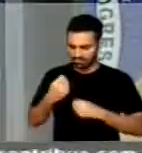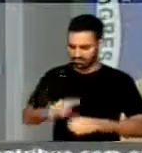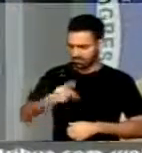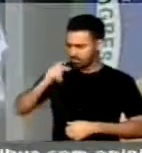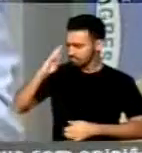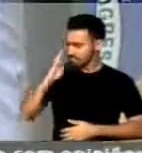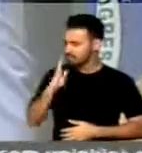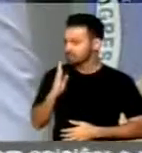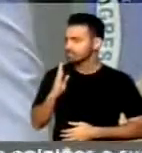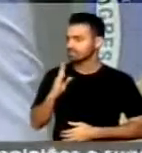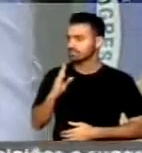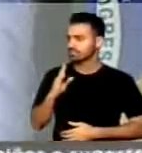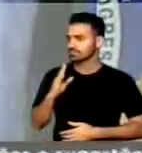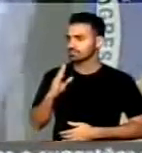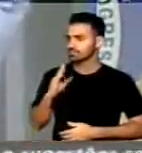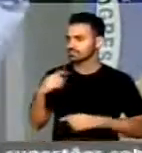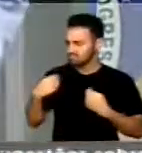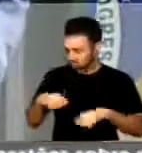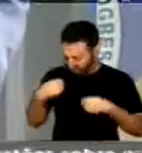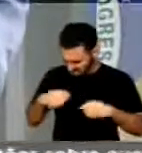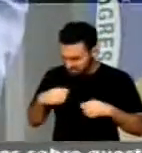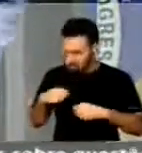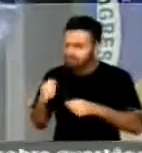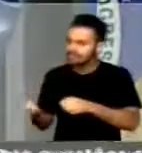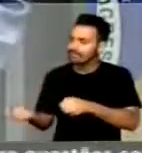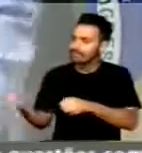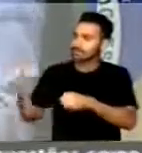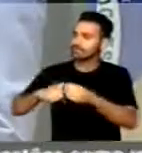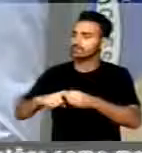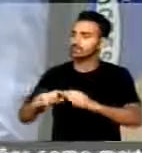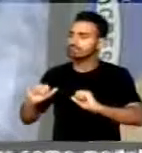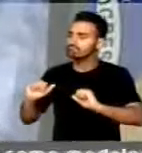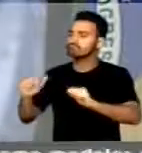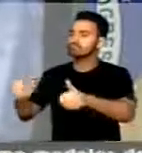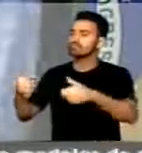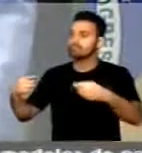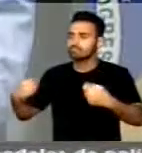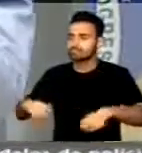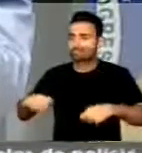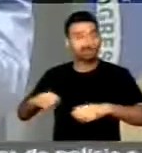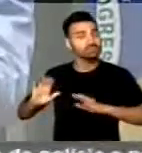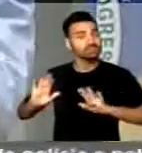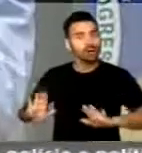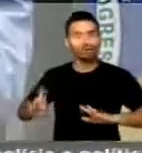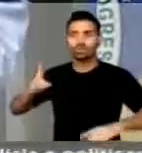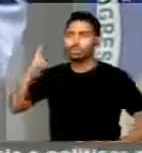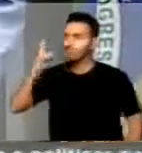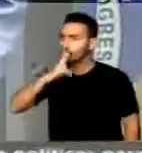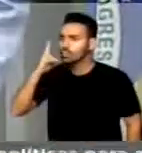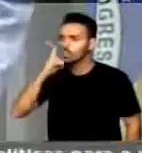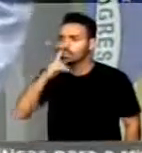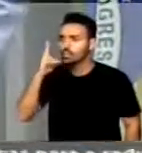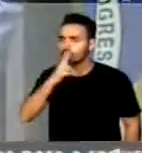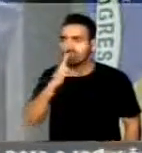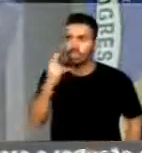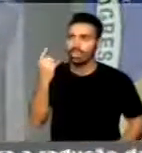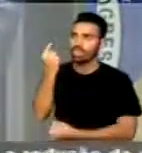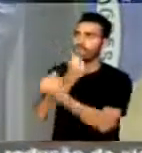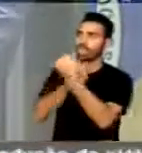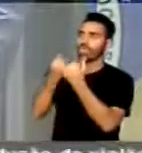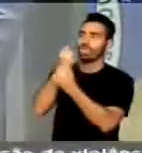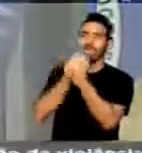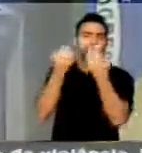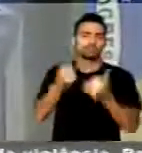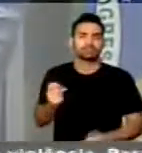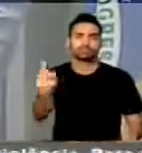Nós temos que recuperá-lo. e é uma recuperação emergencial. Não deixemos nos enganar, nem